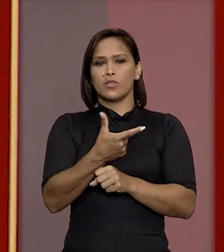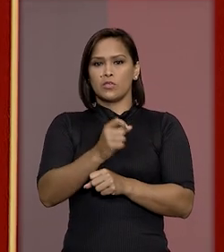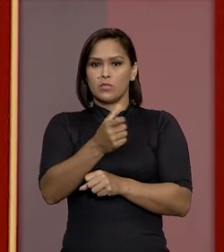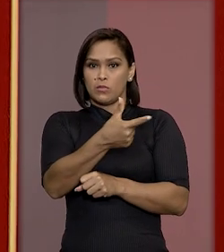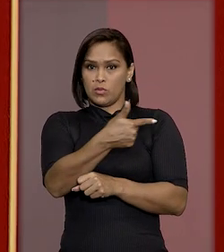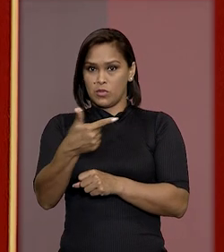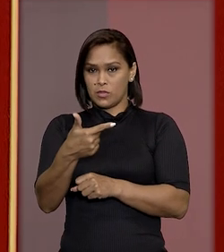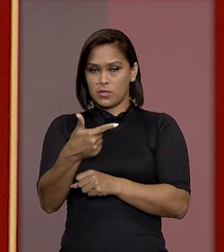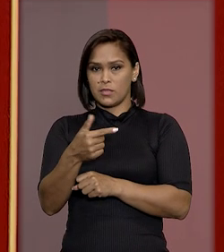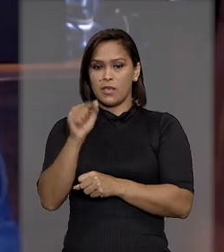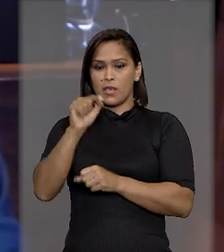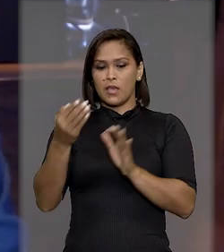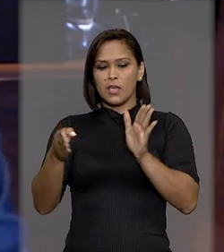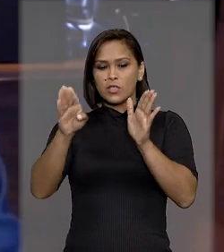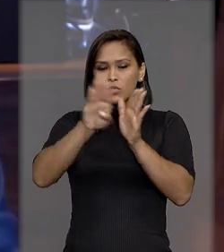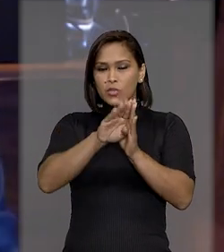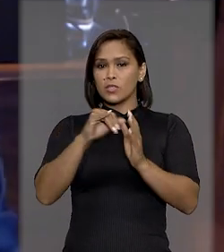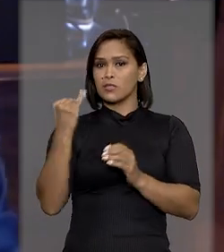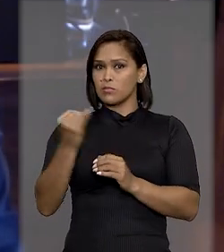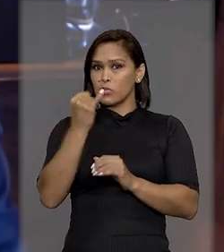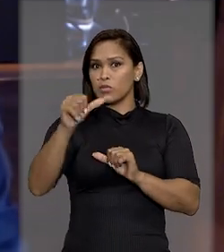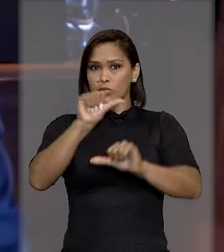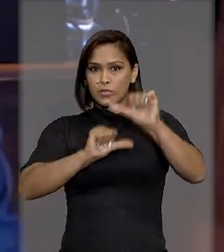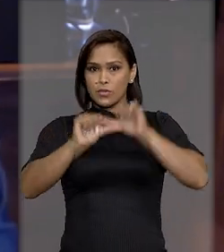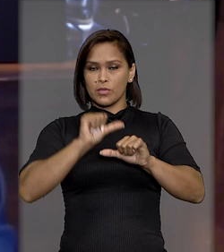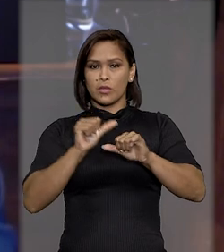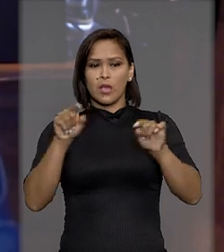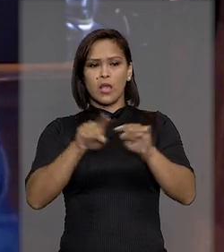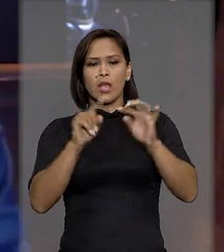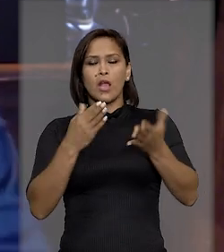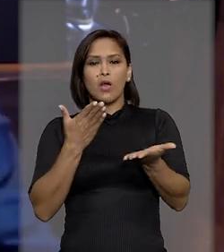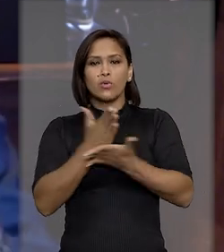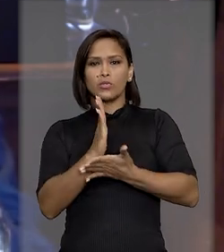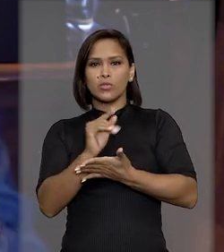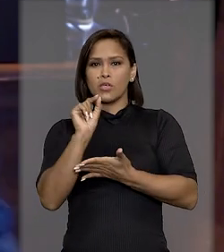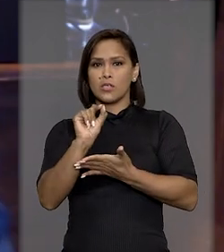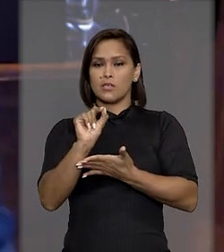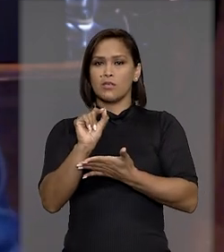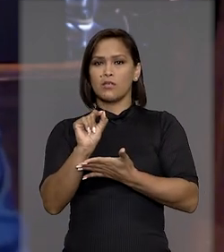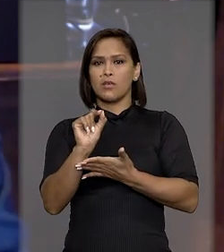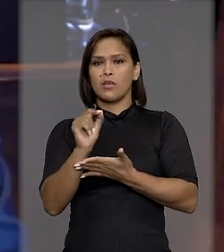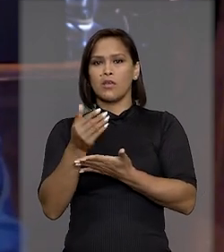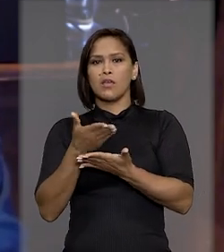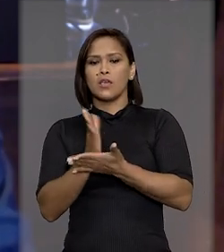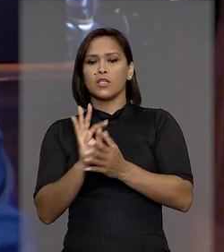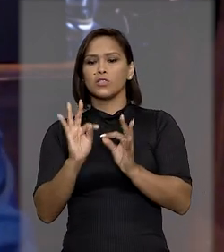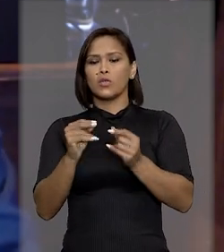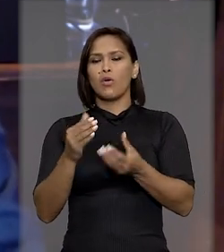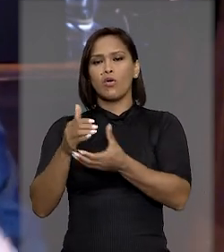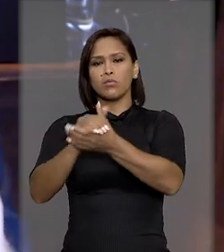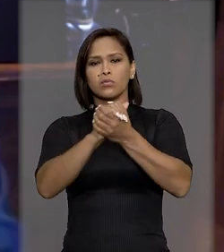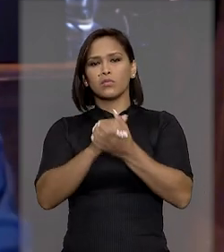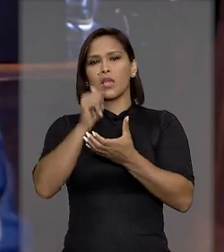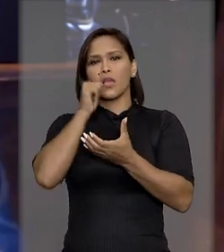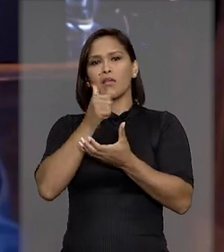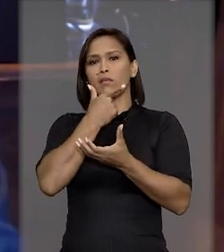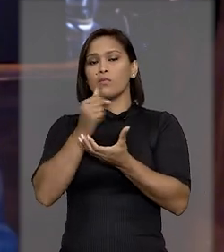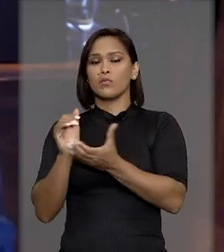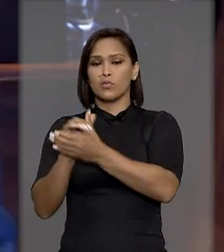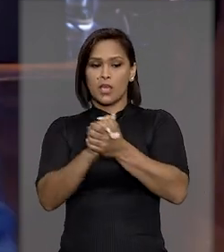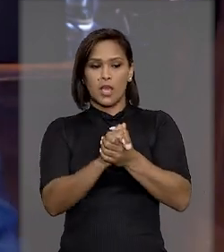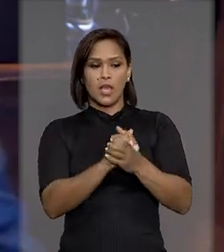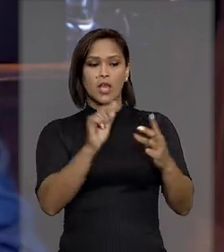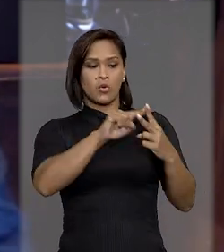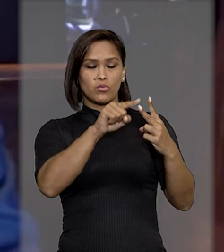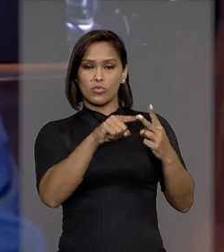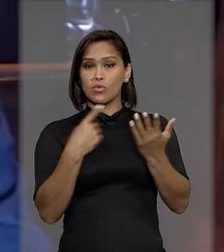2002, ele trouxe essa relevante alteração, autorizando que os casais, marido e mulher,